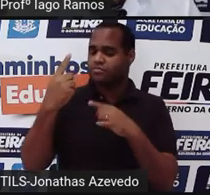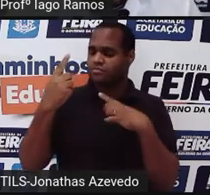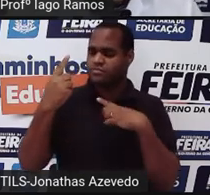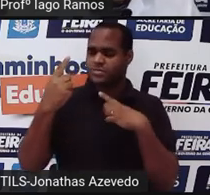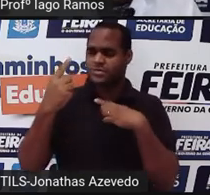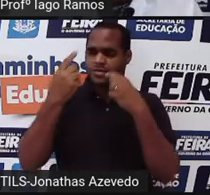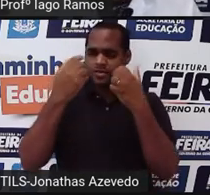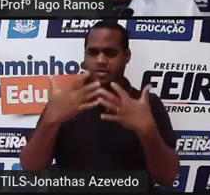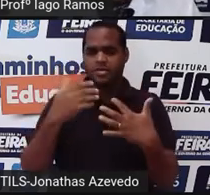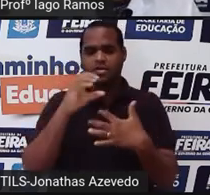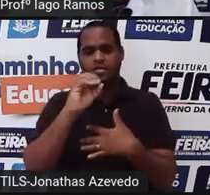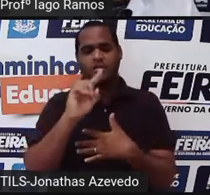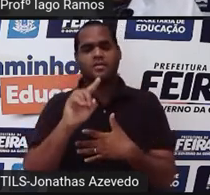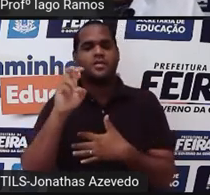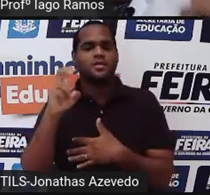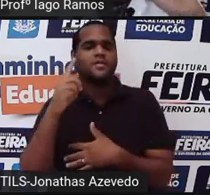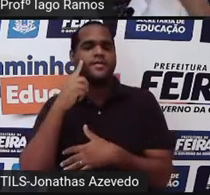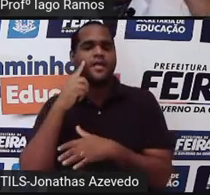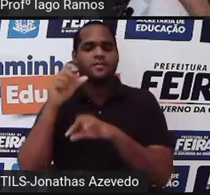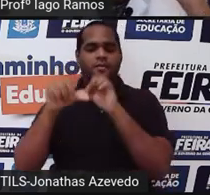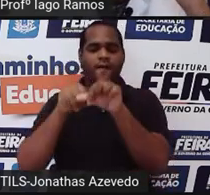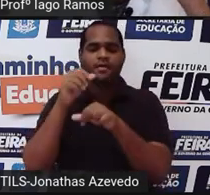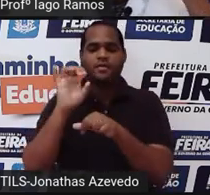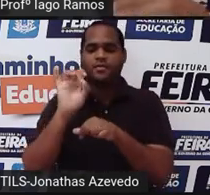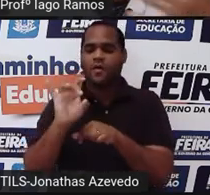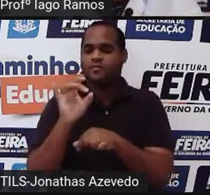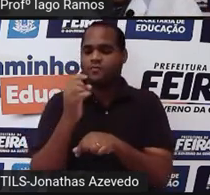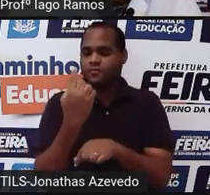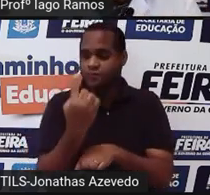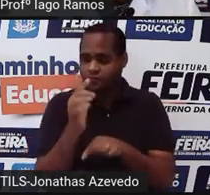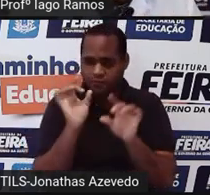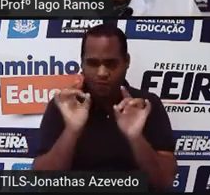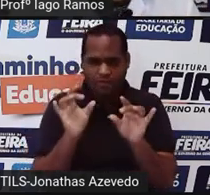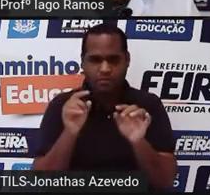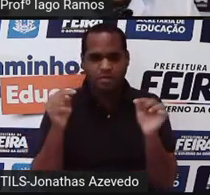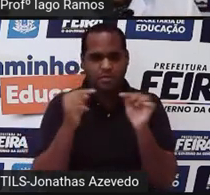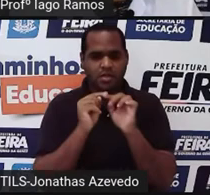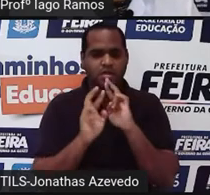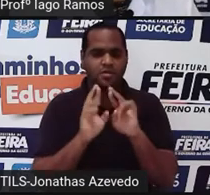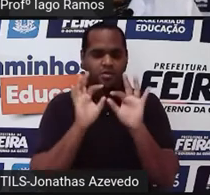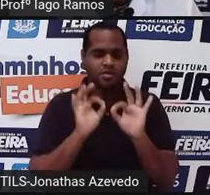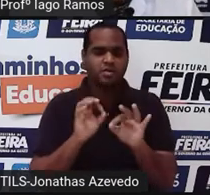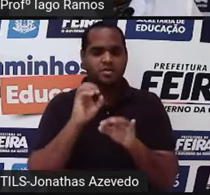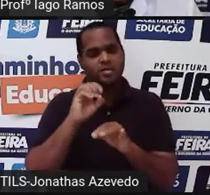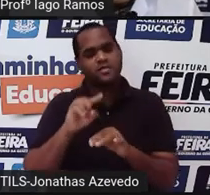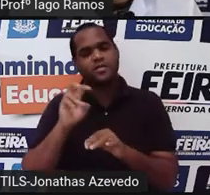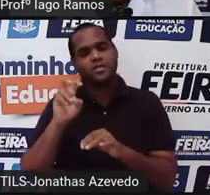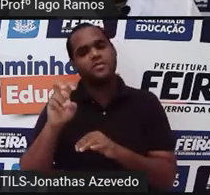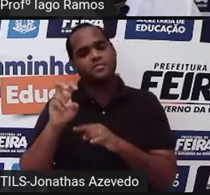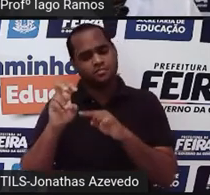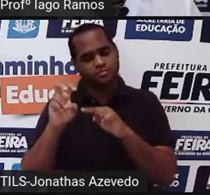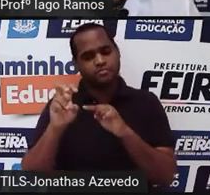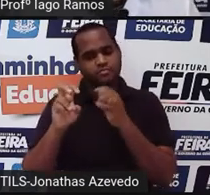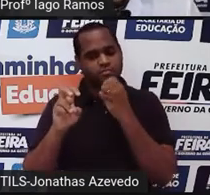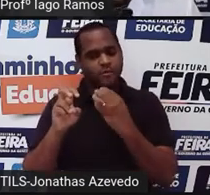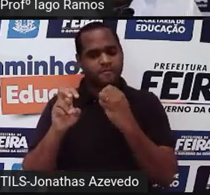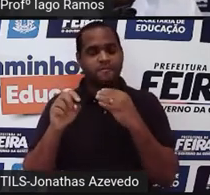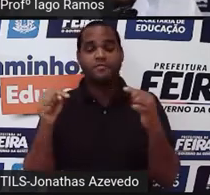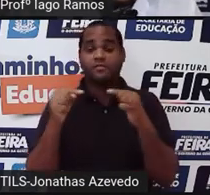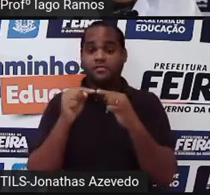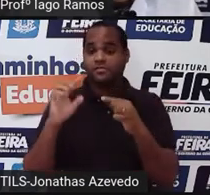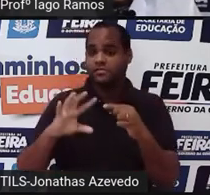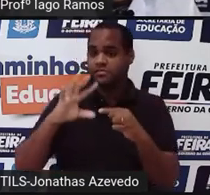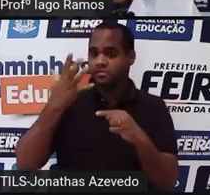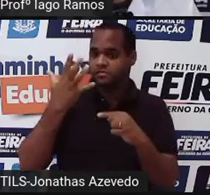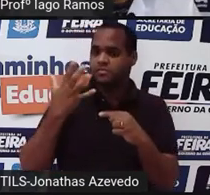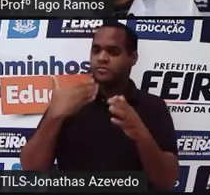Pega esse zero vírgula cinco aí embaixo e escreve uma vez. Por isso que o resultado é zero vírgula cinco. Isso acontece com